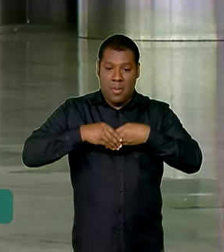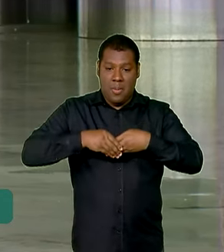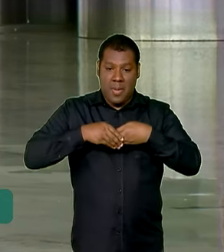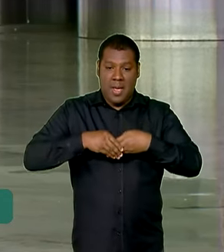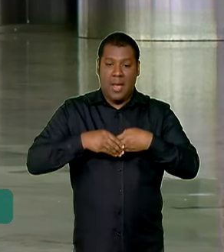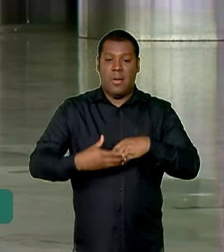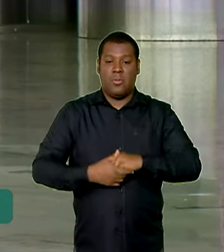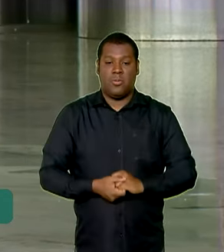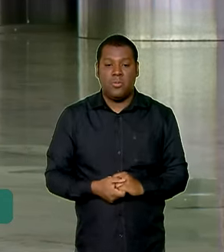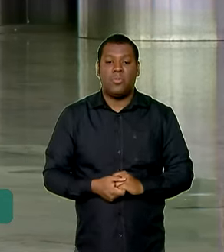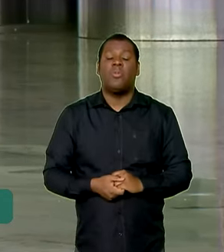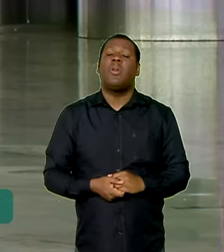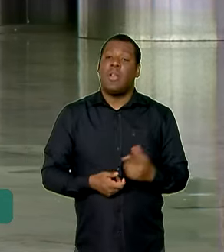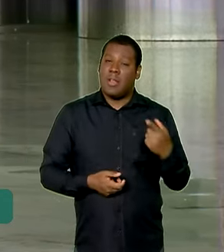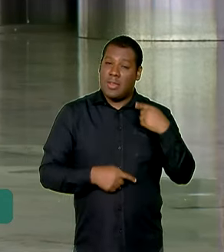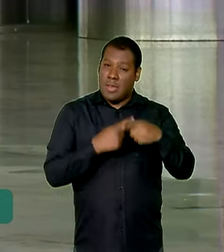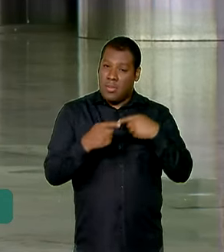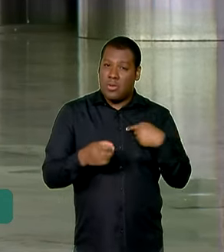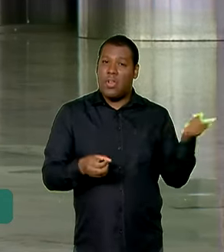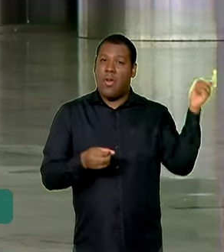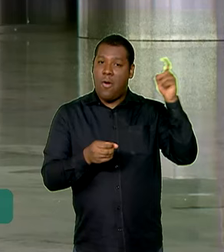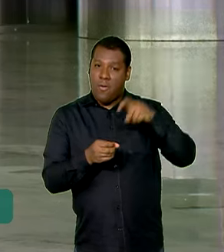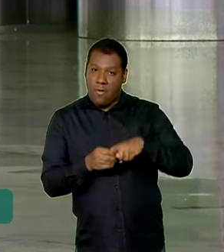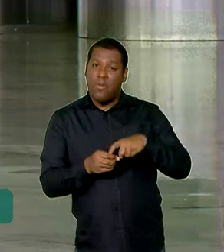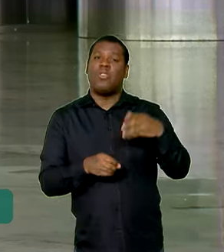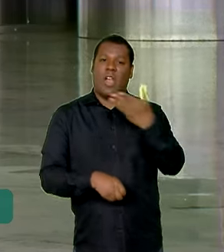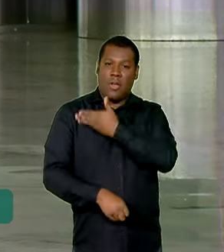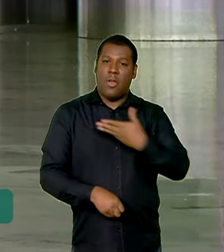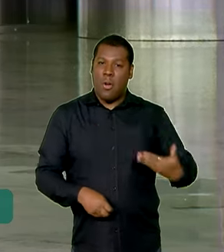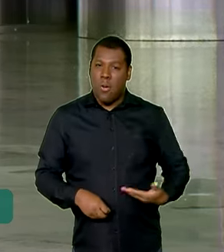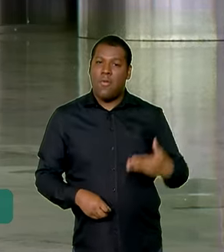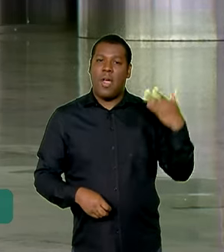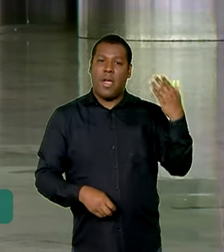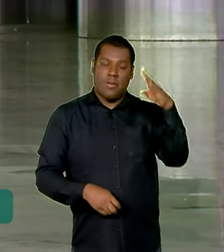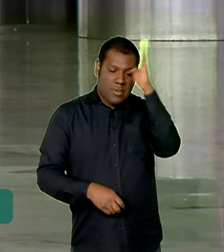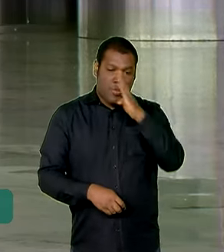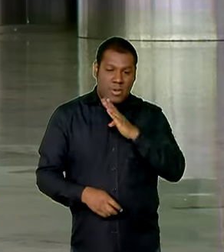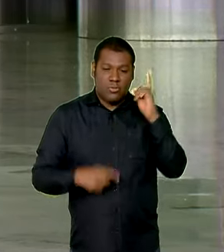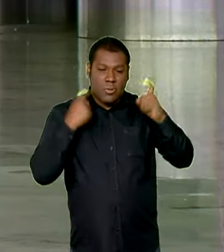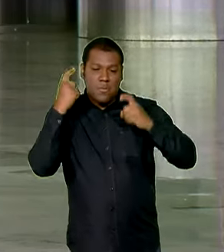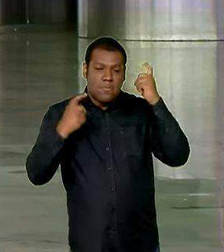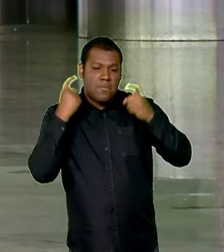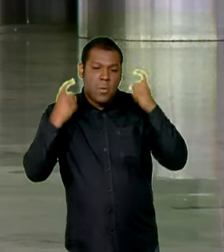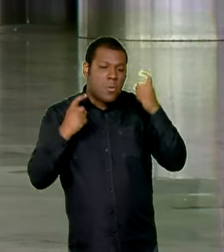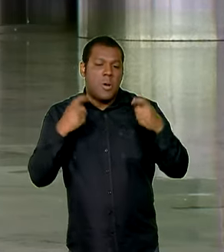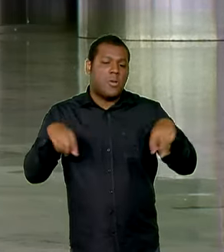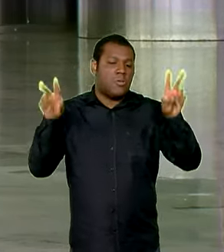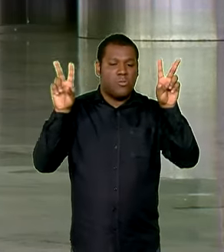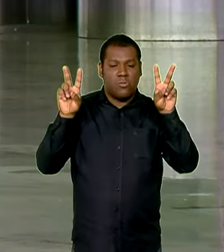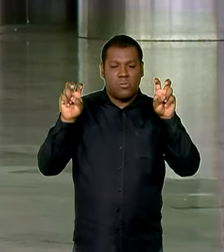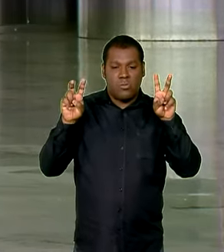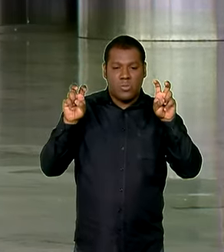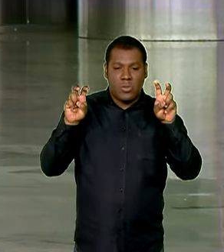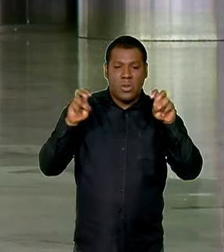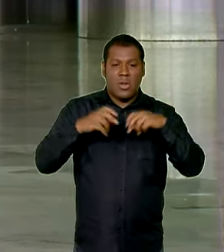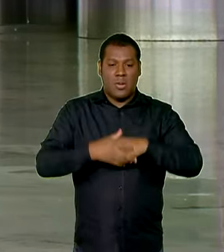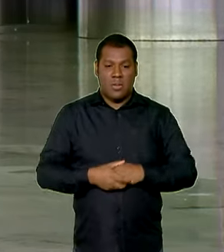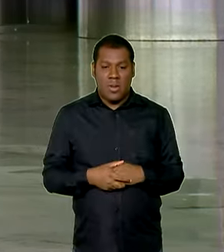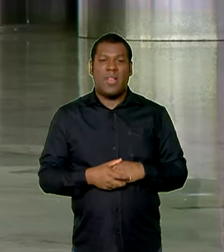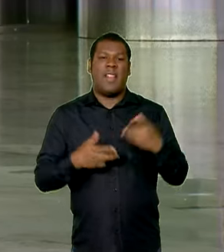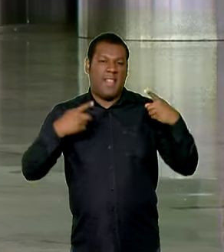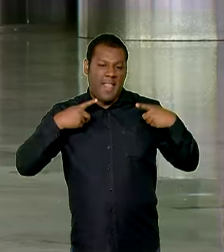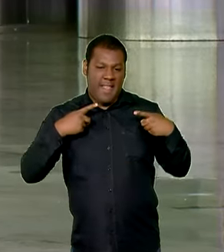daqui a pouquinho, Vanessa, para falar um pouco mais sobre a preocupação do governo brasileiro em relação ao ataque de drones